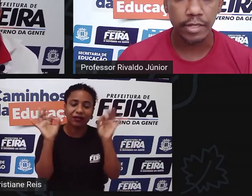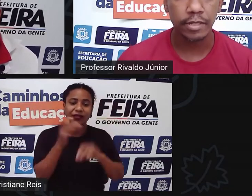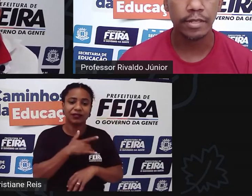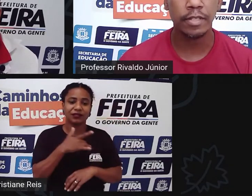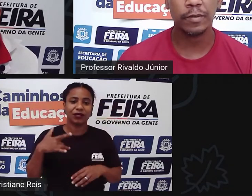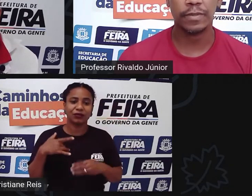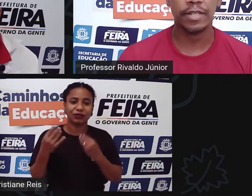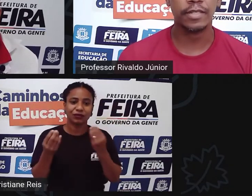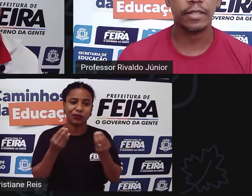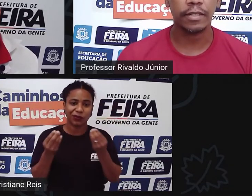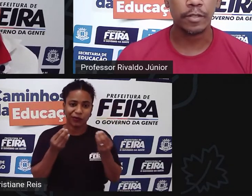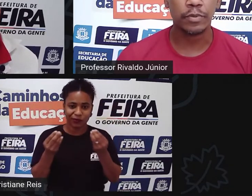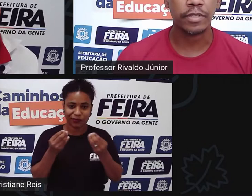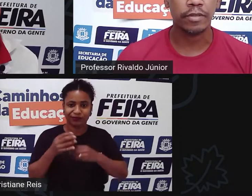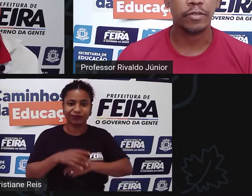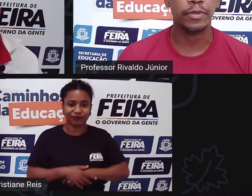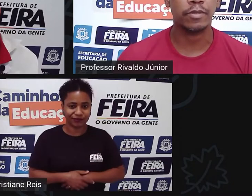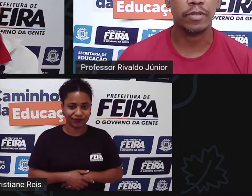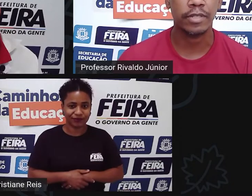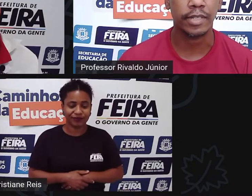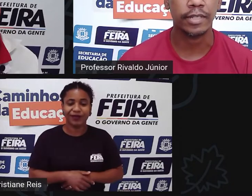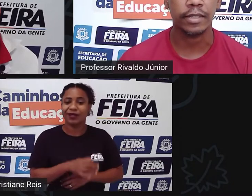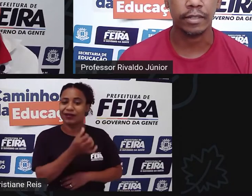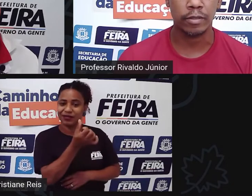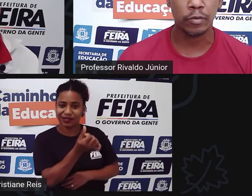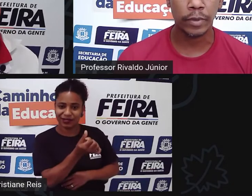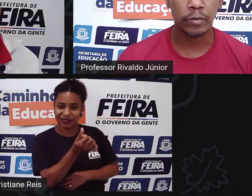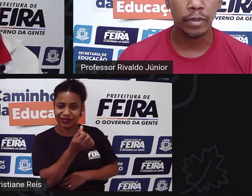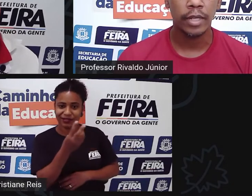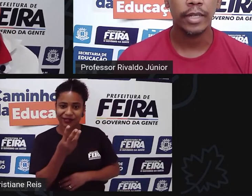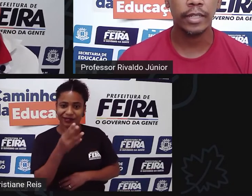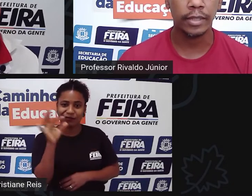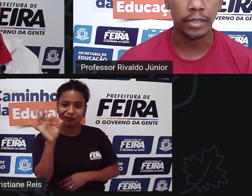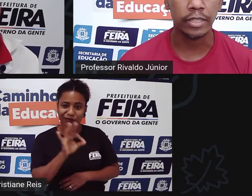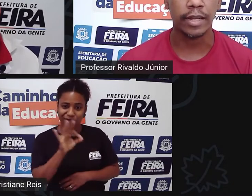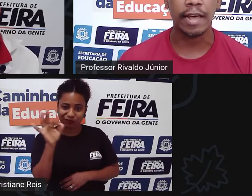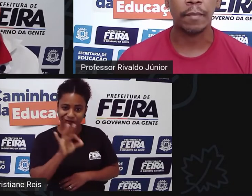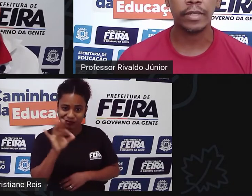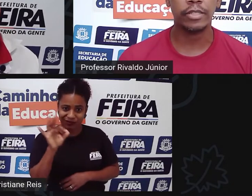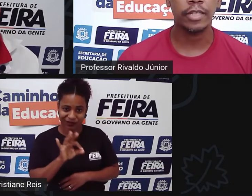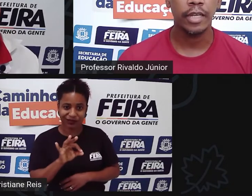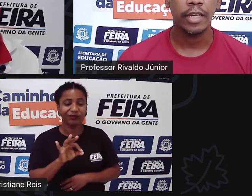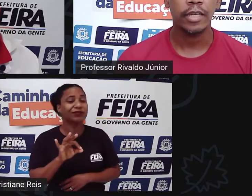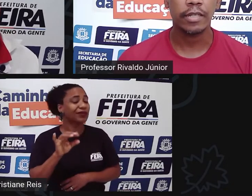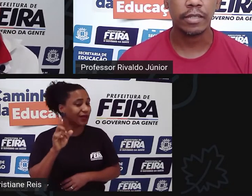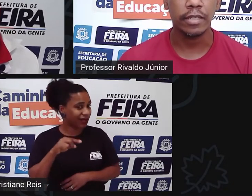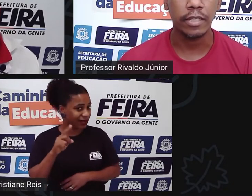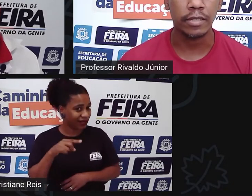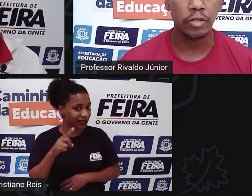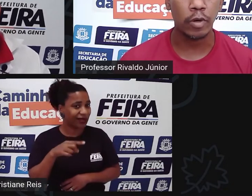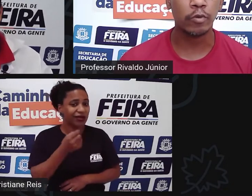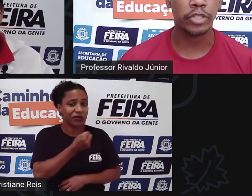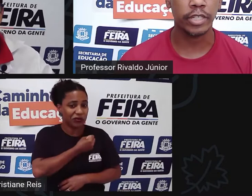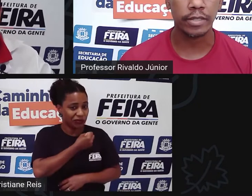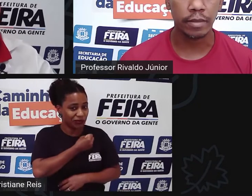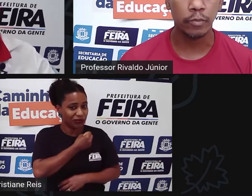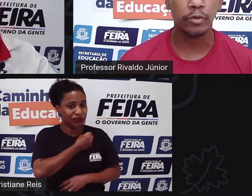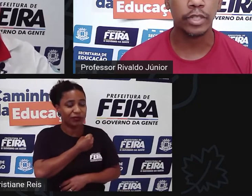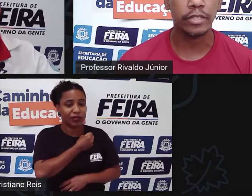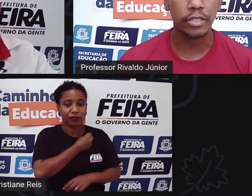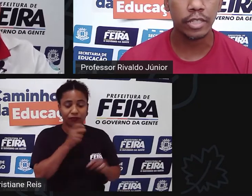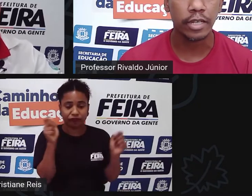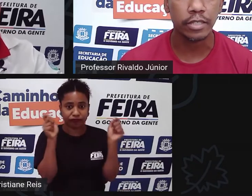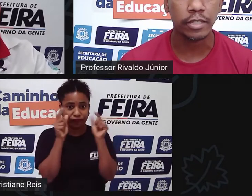número de 63% de pessoas sedentárias é um número gritante, alarmante, e assim, que exige uma urgência